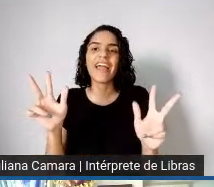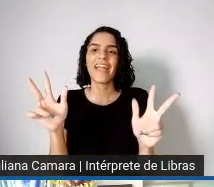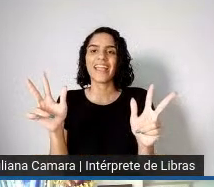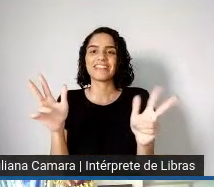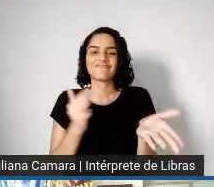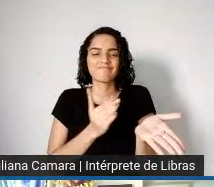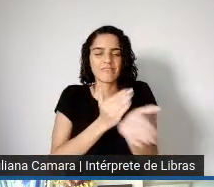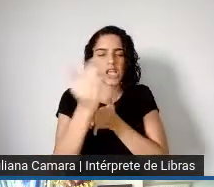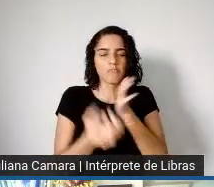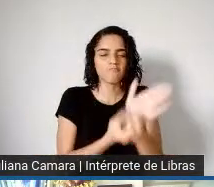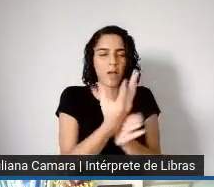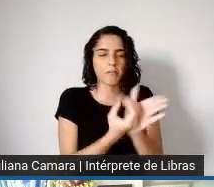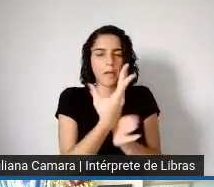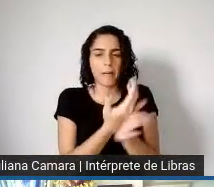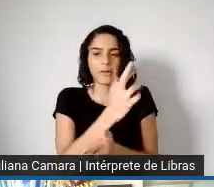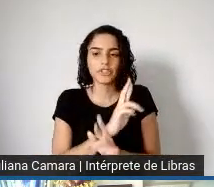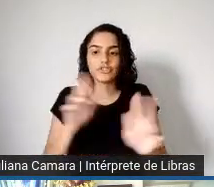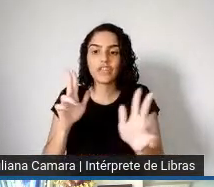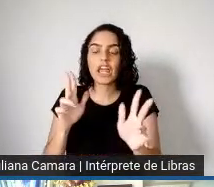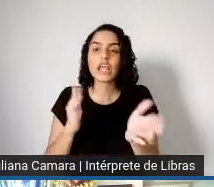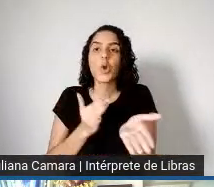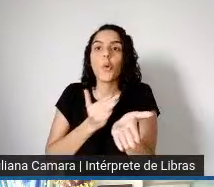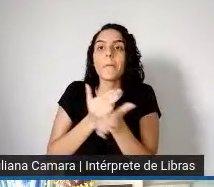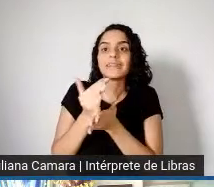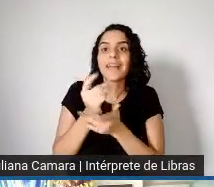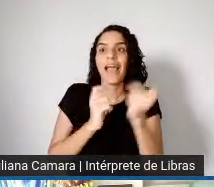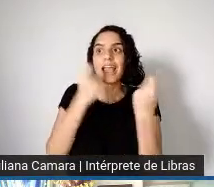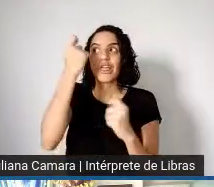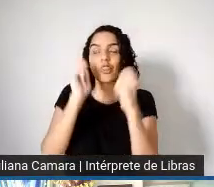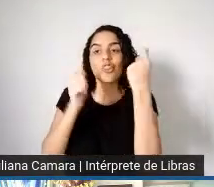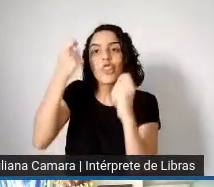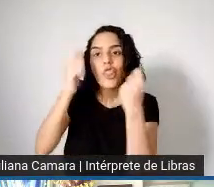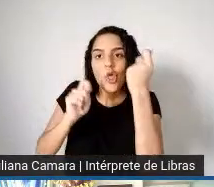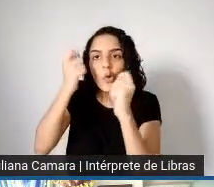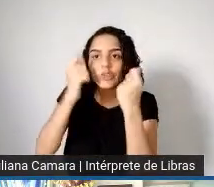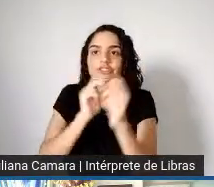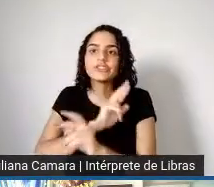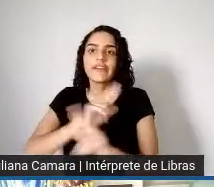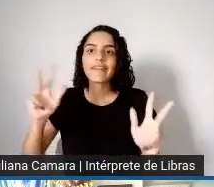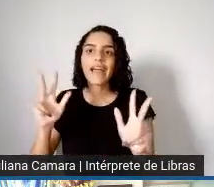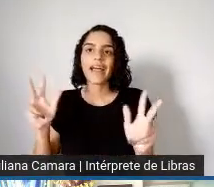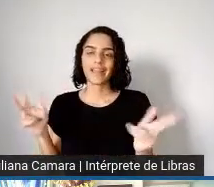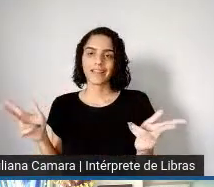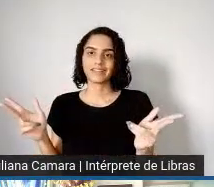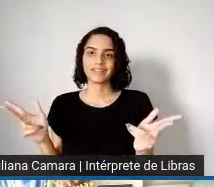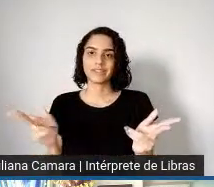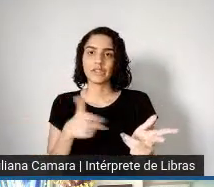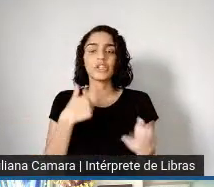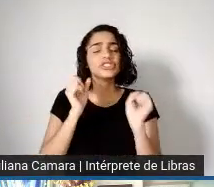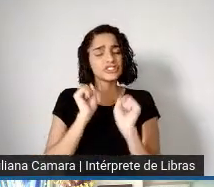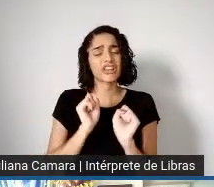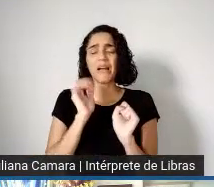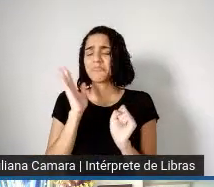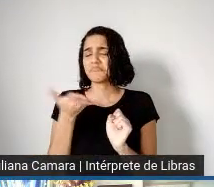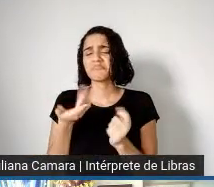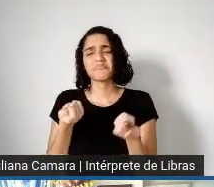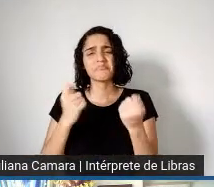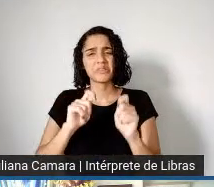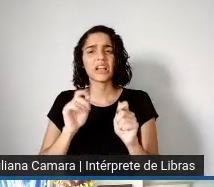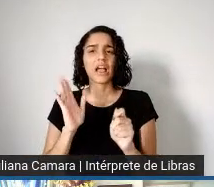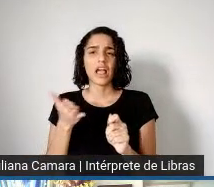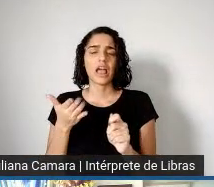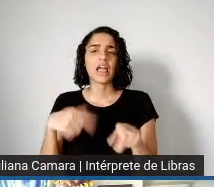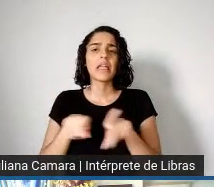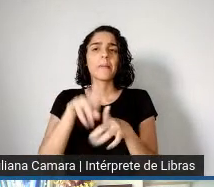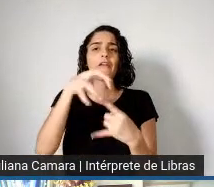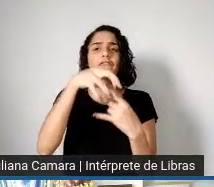articular a indústria, desenvolvimento econômico, a necessidade social. Isso já pode ser feito. Aliás, a Fiocruz e o Butantan estão fazendo